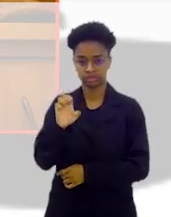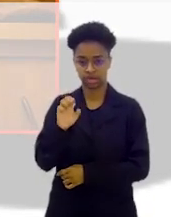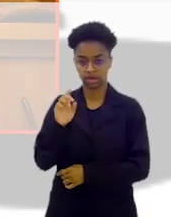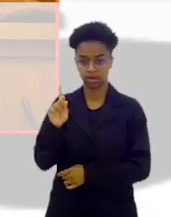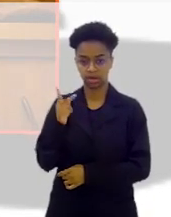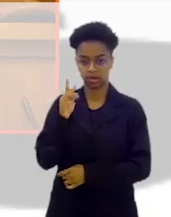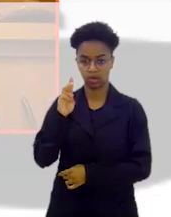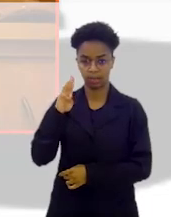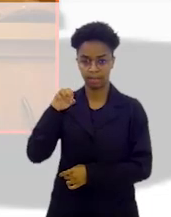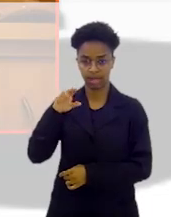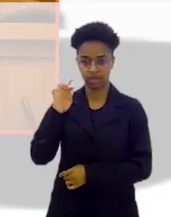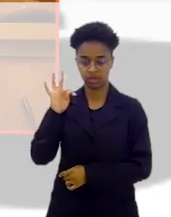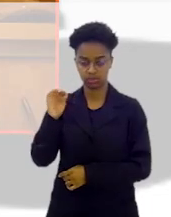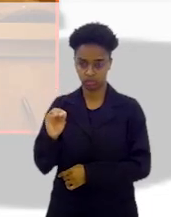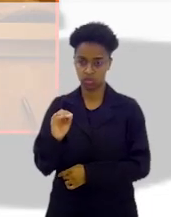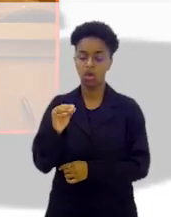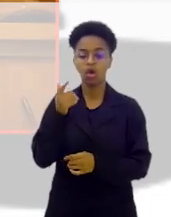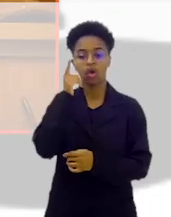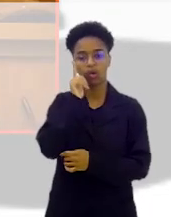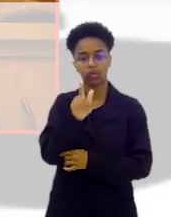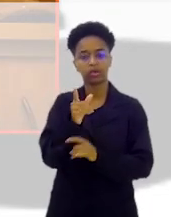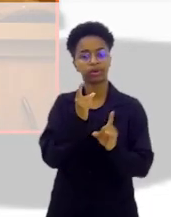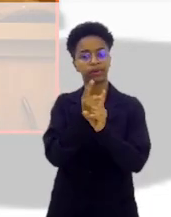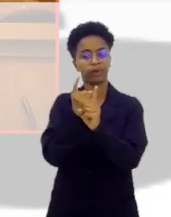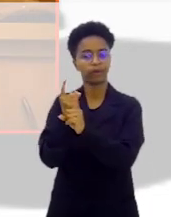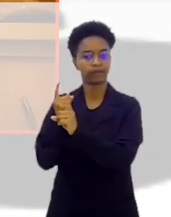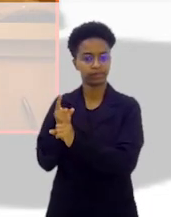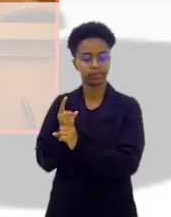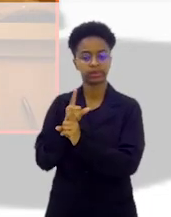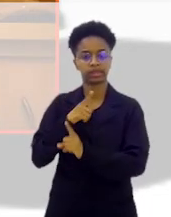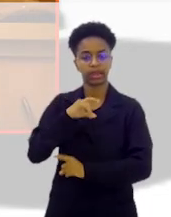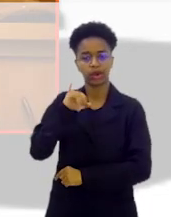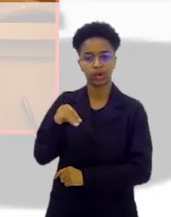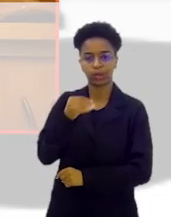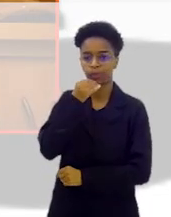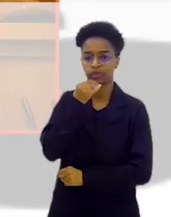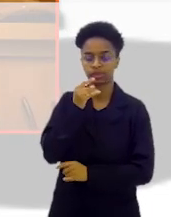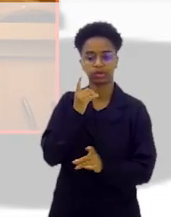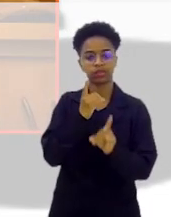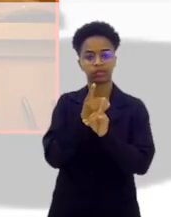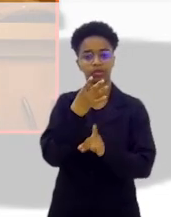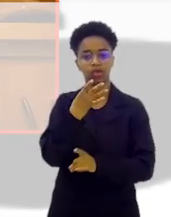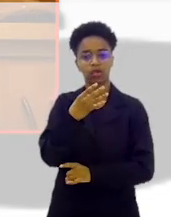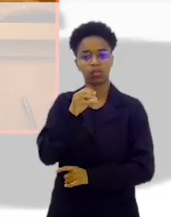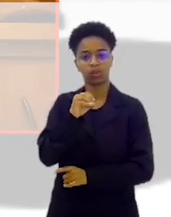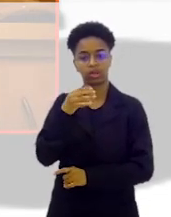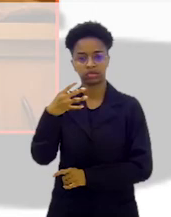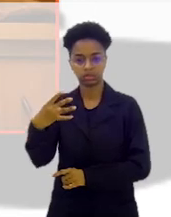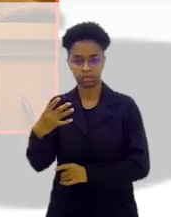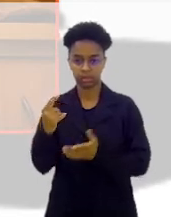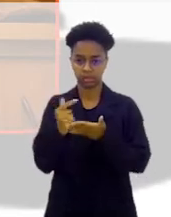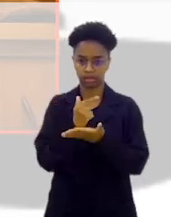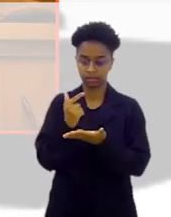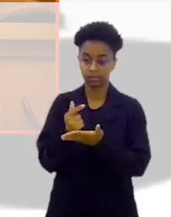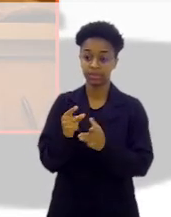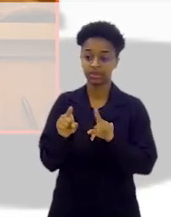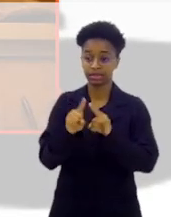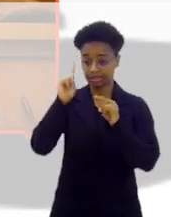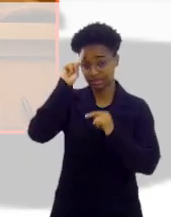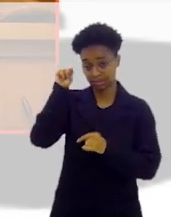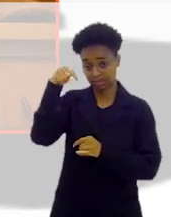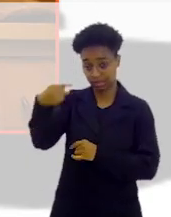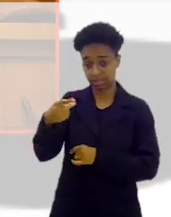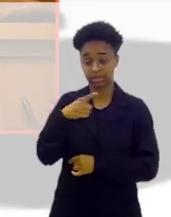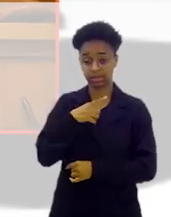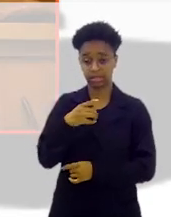Humberto Henriquez, ou Humberto Henriquez, que você vai ter lá toda a oportunidade dos 404. E se eu puder entrar